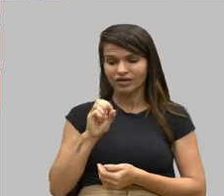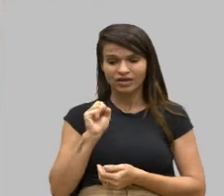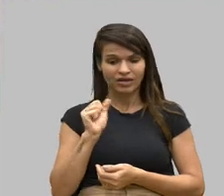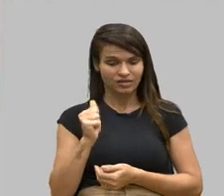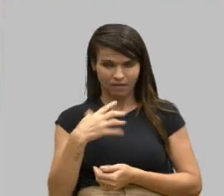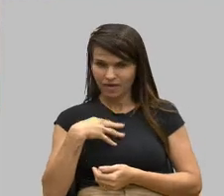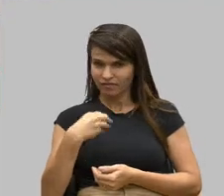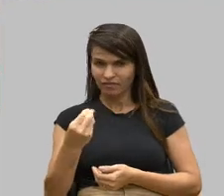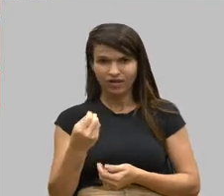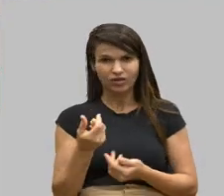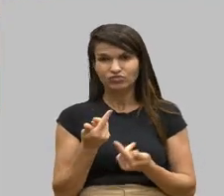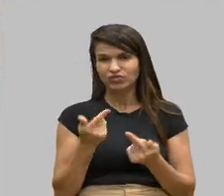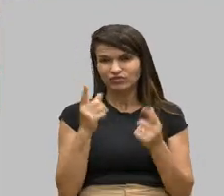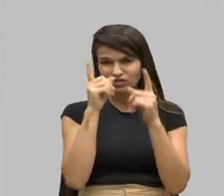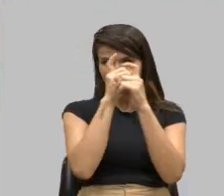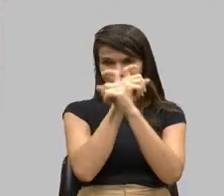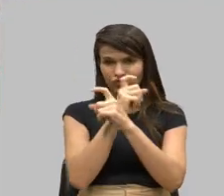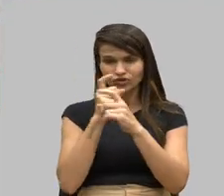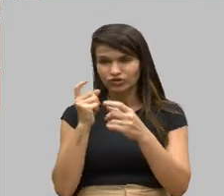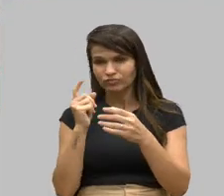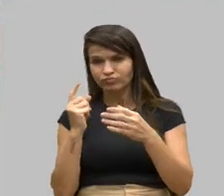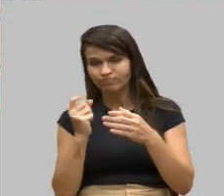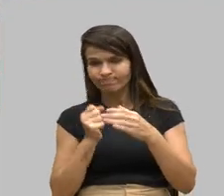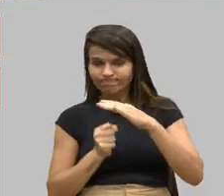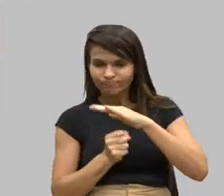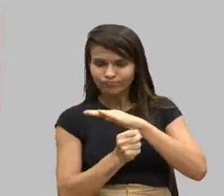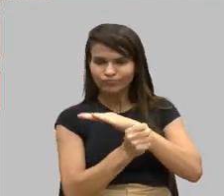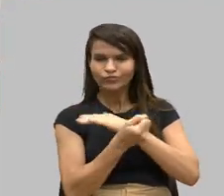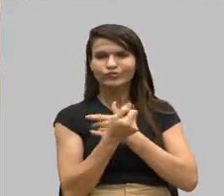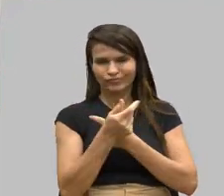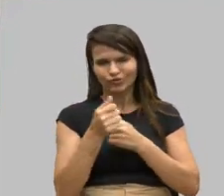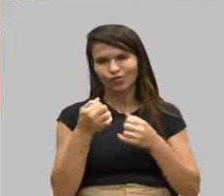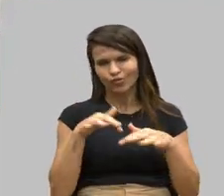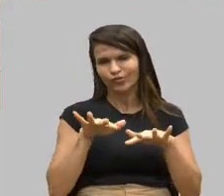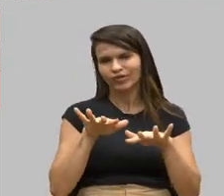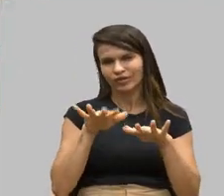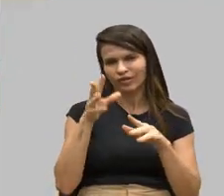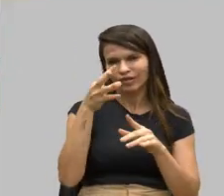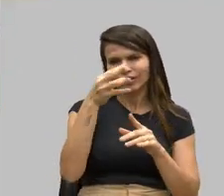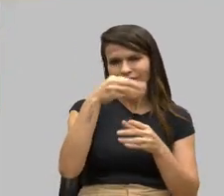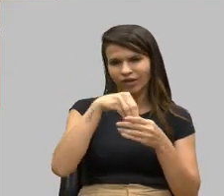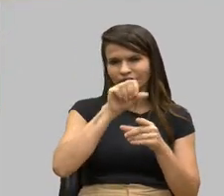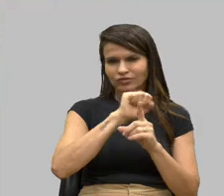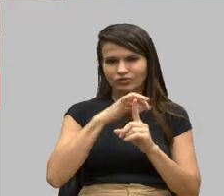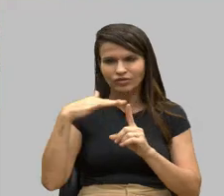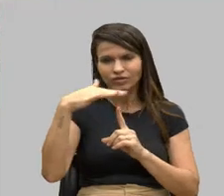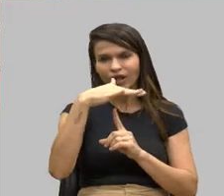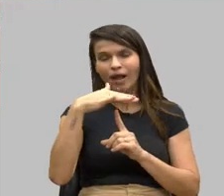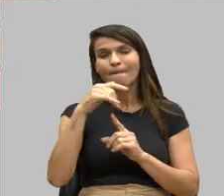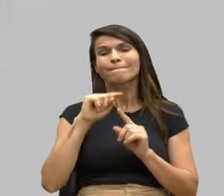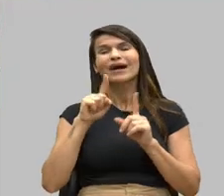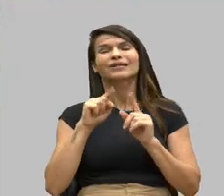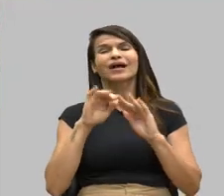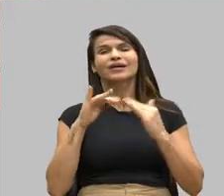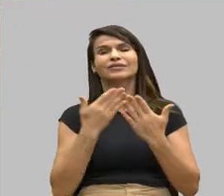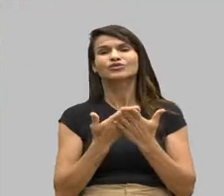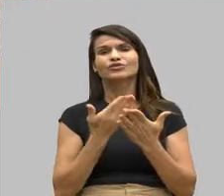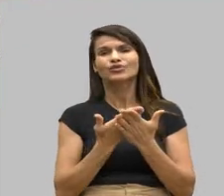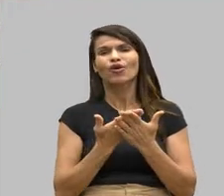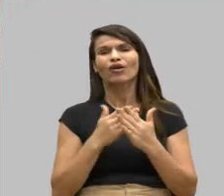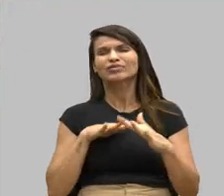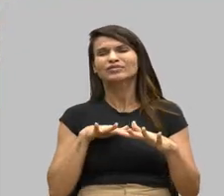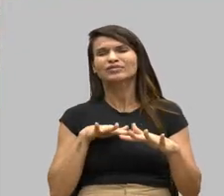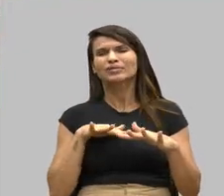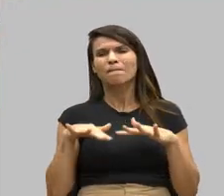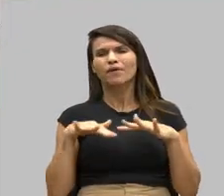dificuldades de incluir em qualquer lugar da sociedade. Mas, na escola, naquele movimento que estava, aquele movimento ferrenho